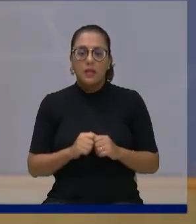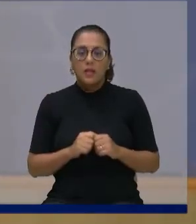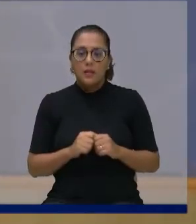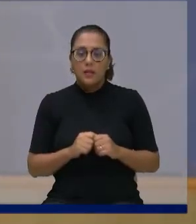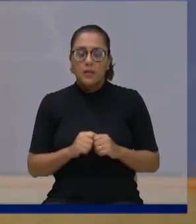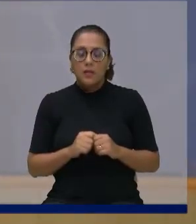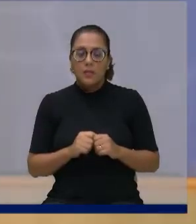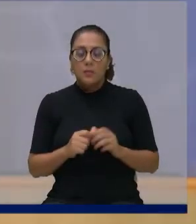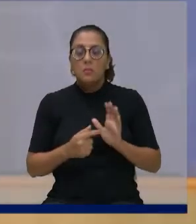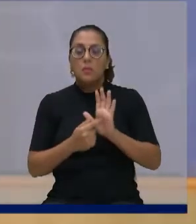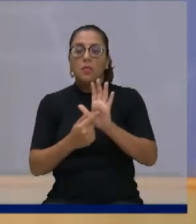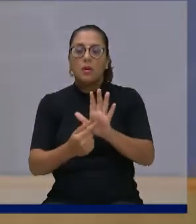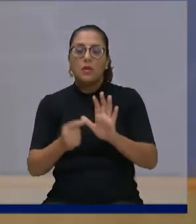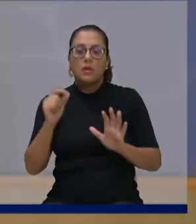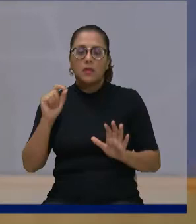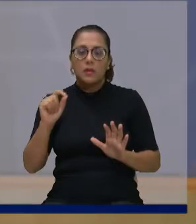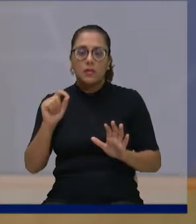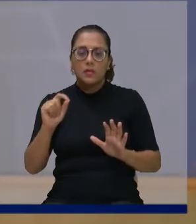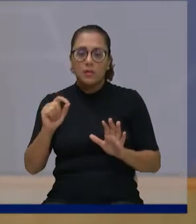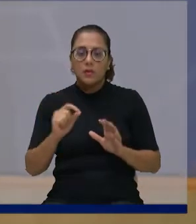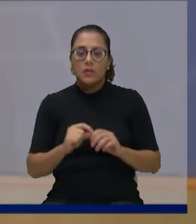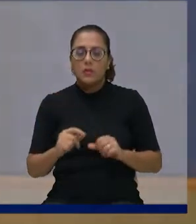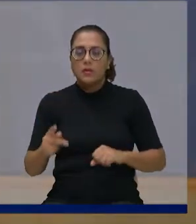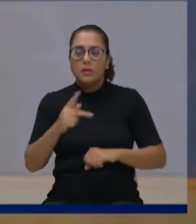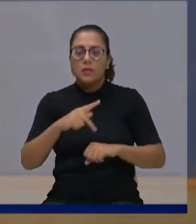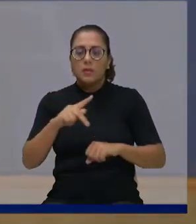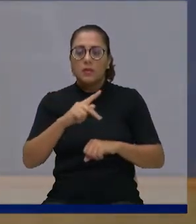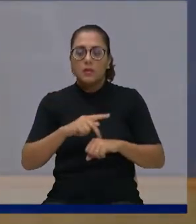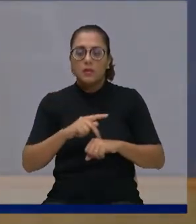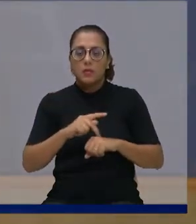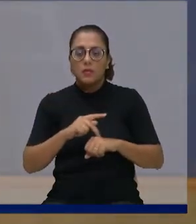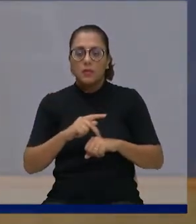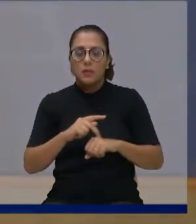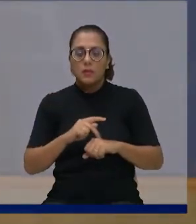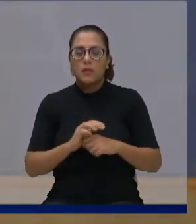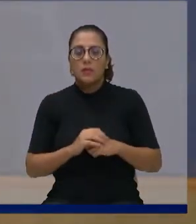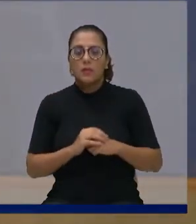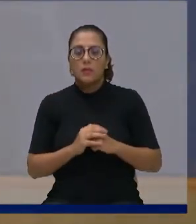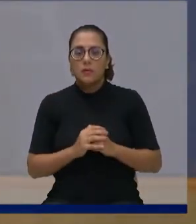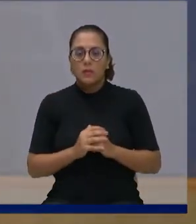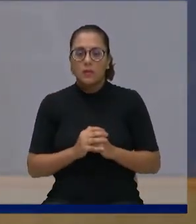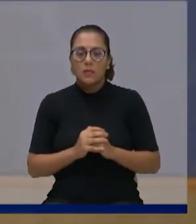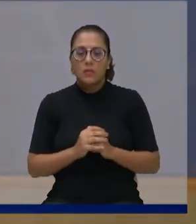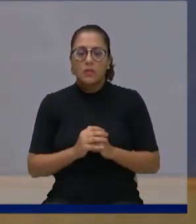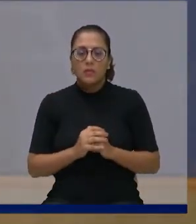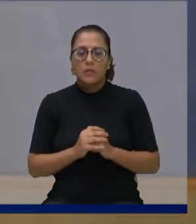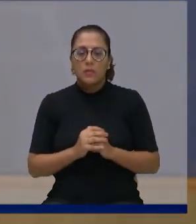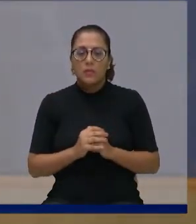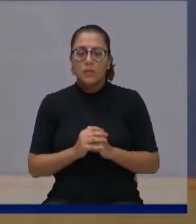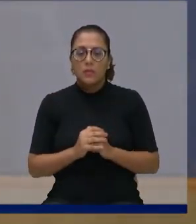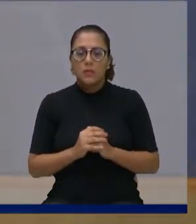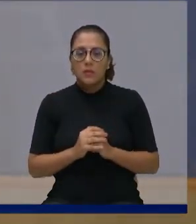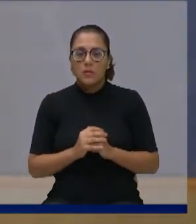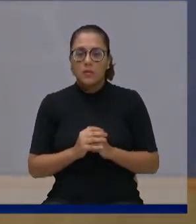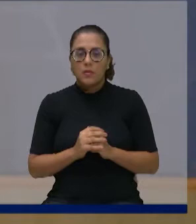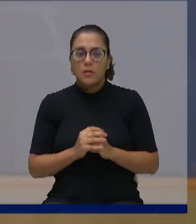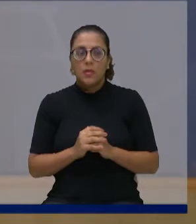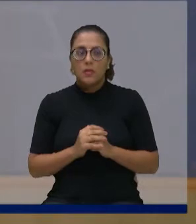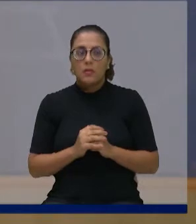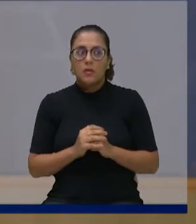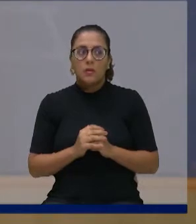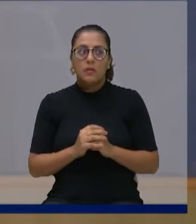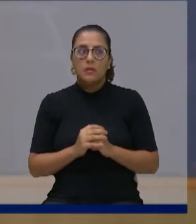representação da Índia. E por que trago ele hoje? Porque o nosso assunto hoje é sobre a Índia.